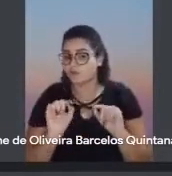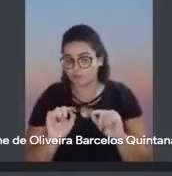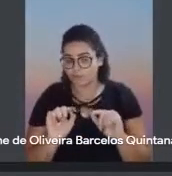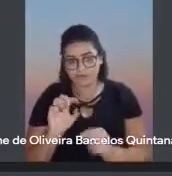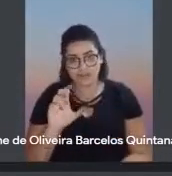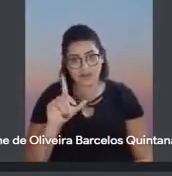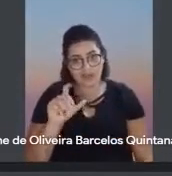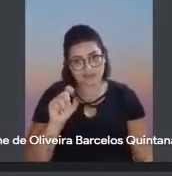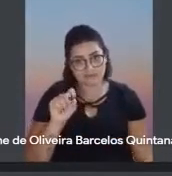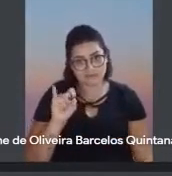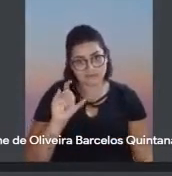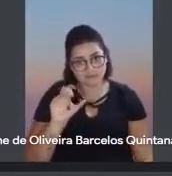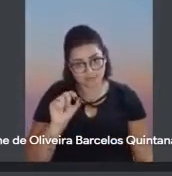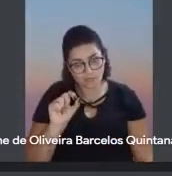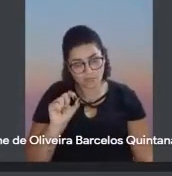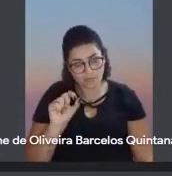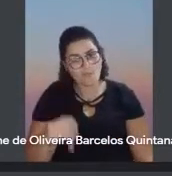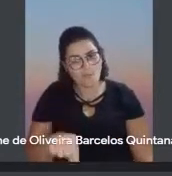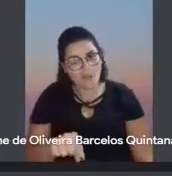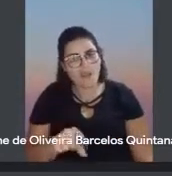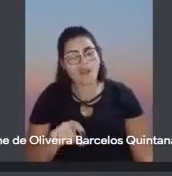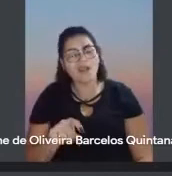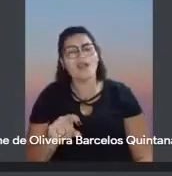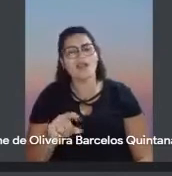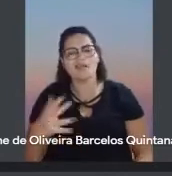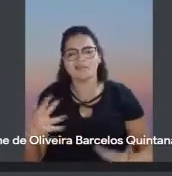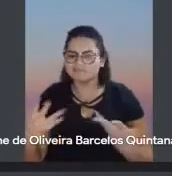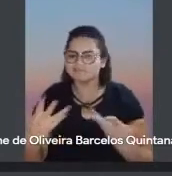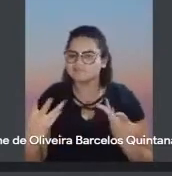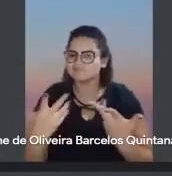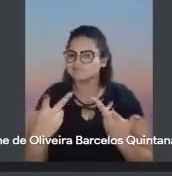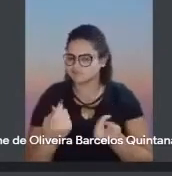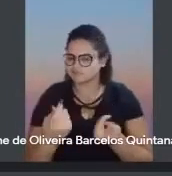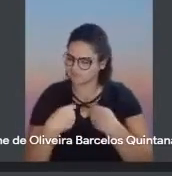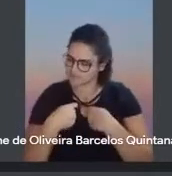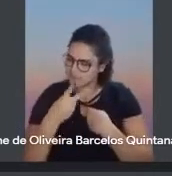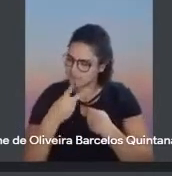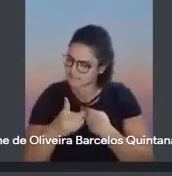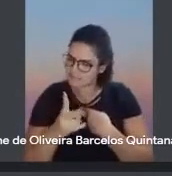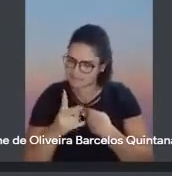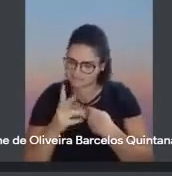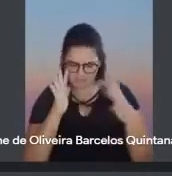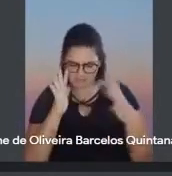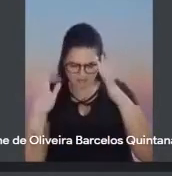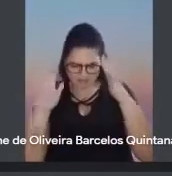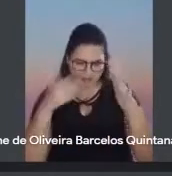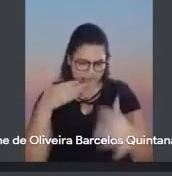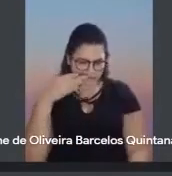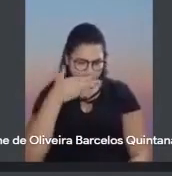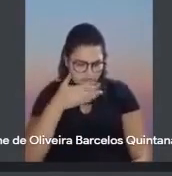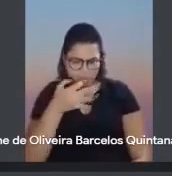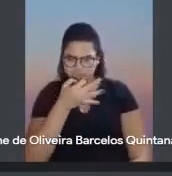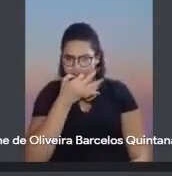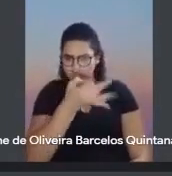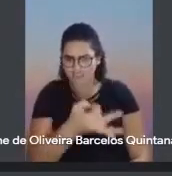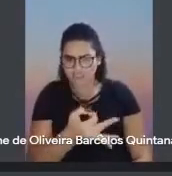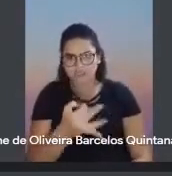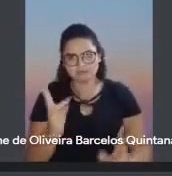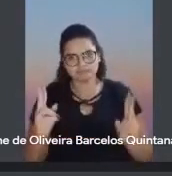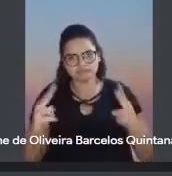-prima que provoca incessantemente uma nuvem de discursos críticos sobre si, mas